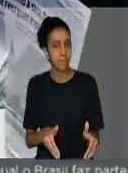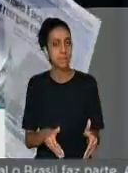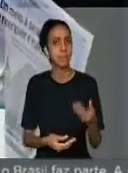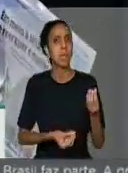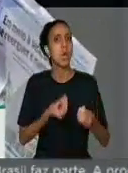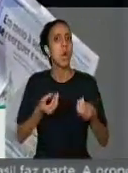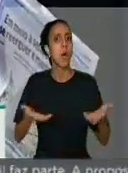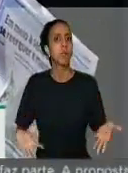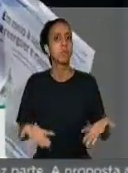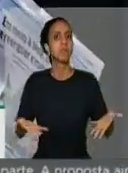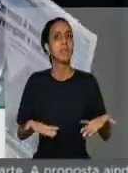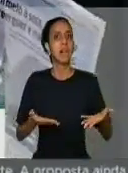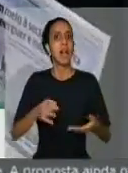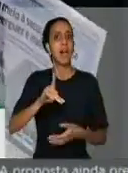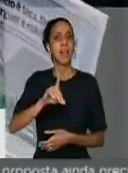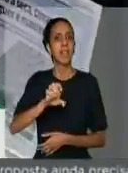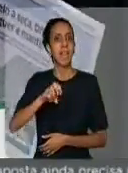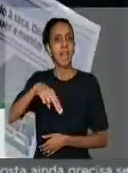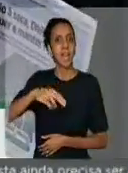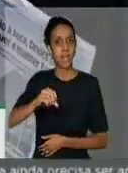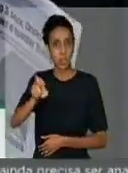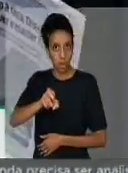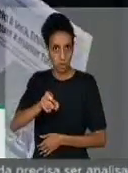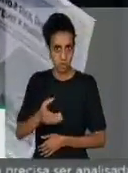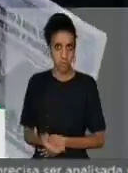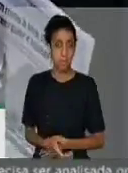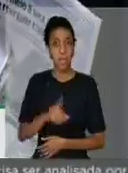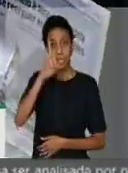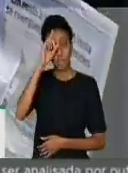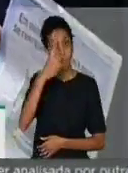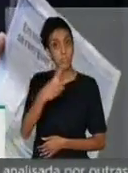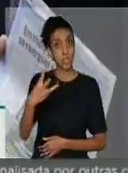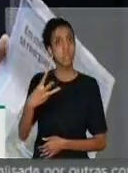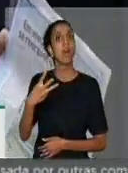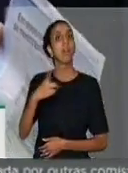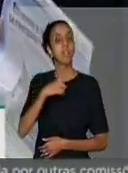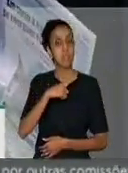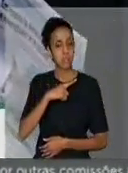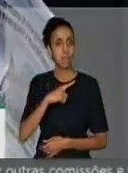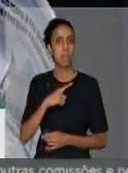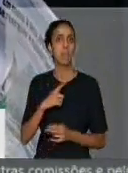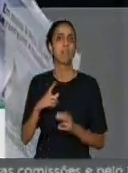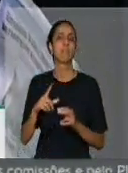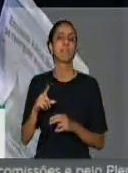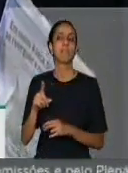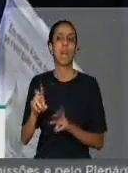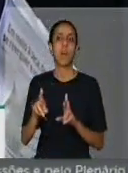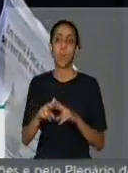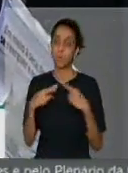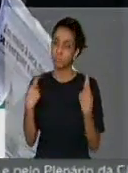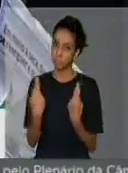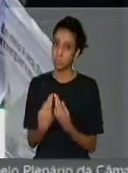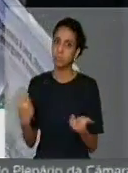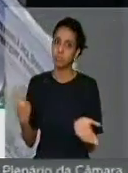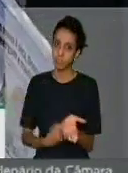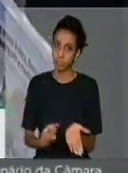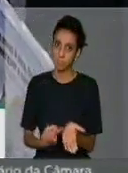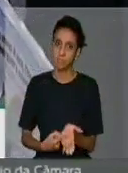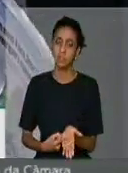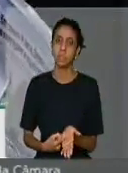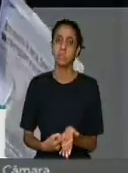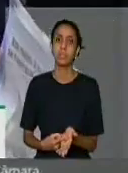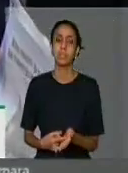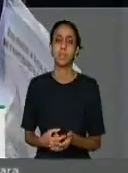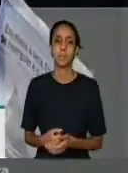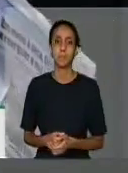da revitalização do Denox. Nós temos, no dia 23, já uma audiência pública aprovada na Comissão de Agricultura, Pecuária e Desenvolvimento Rural e que